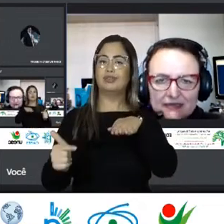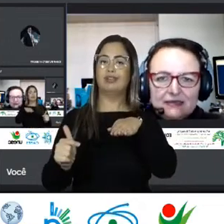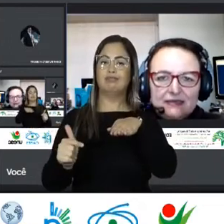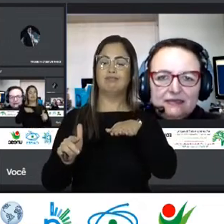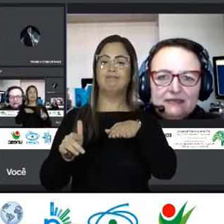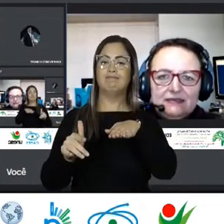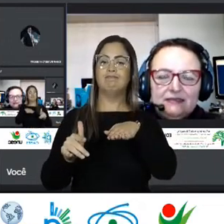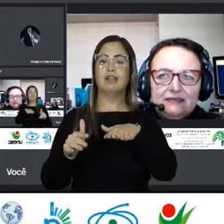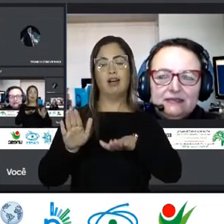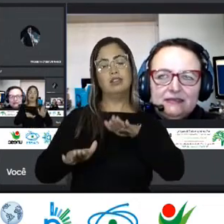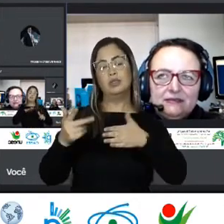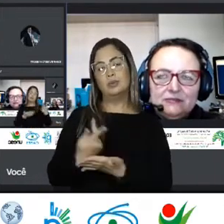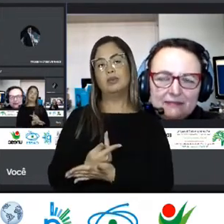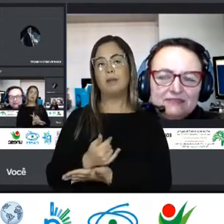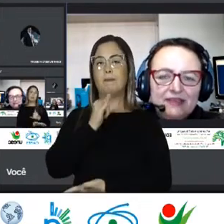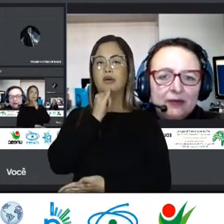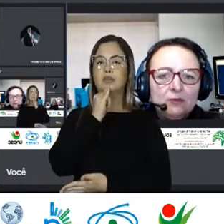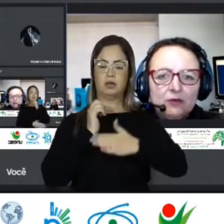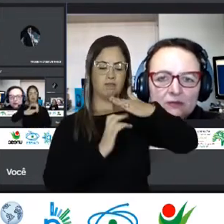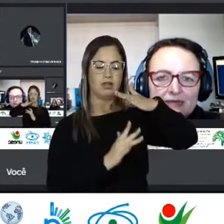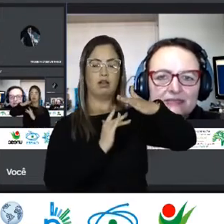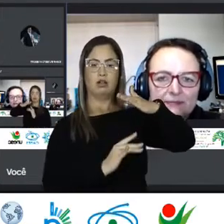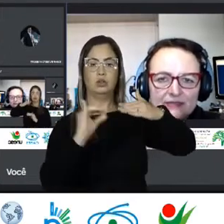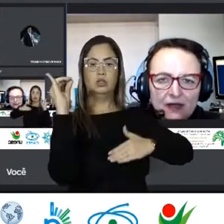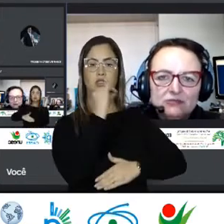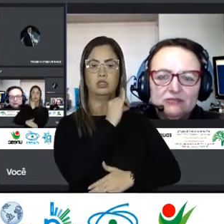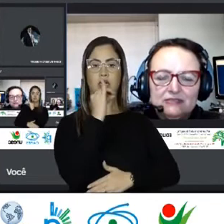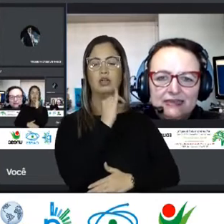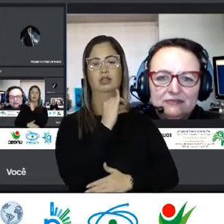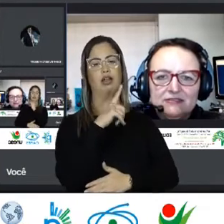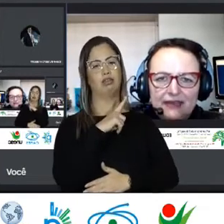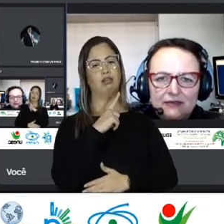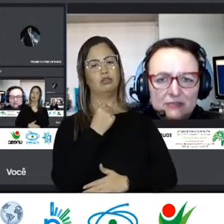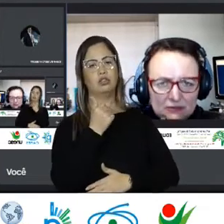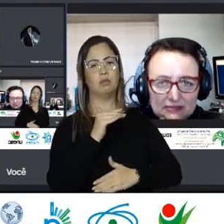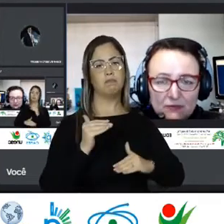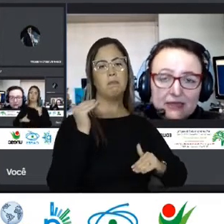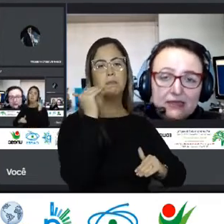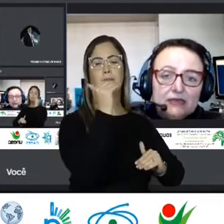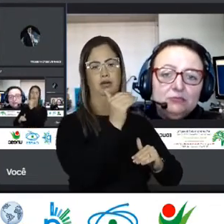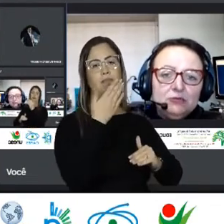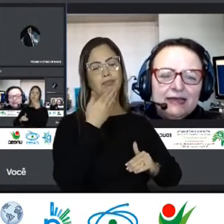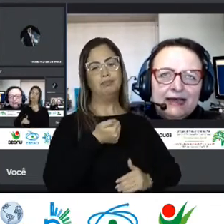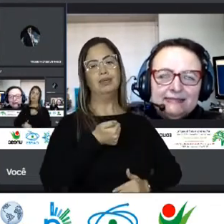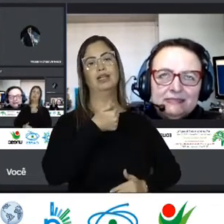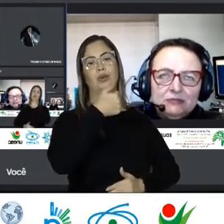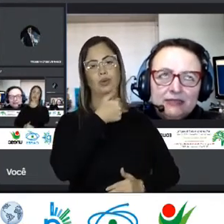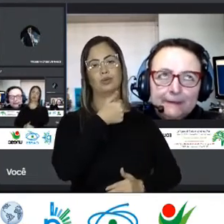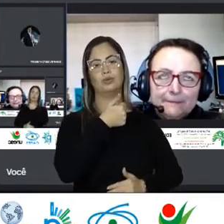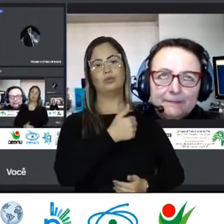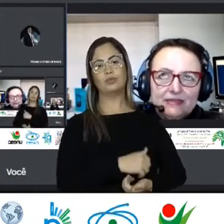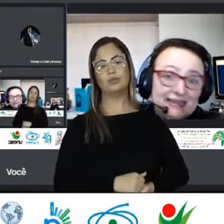italiana E os alemães Vieram com um pouquinho Mais de capital Mas os italianos Que vieram Numa situação De muita